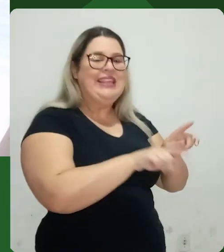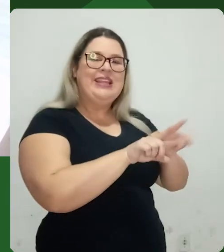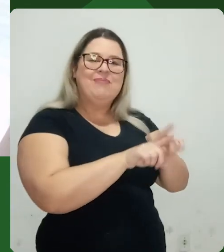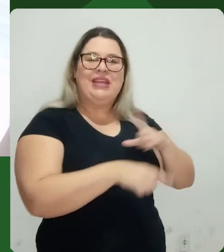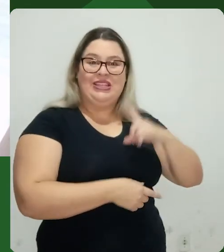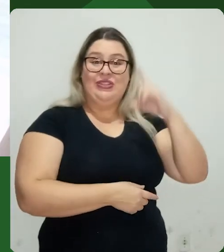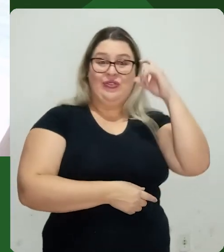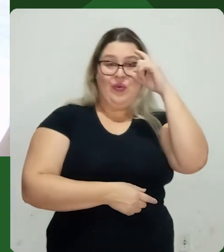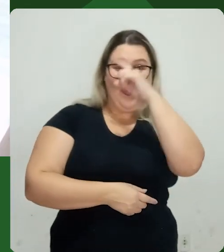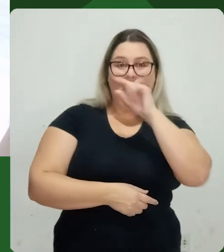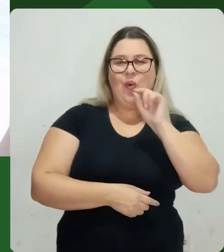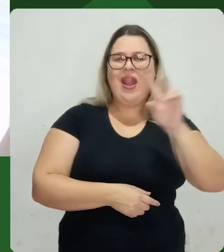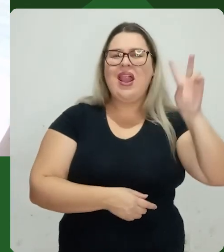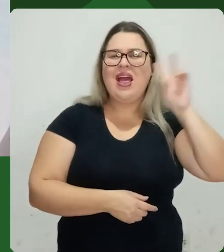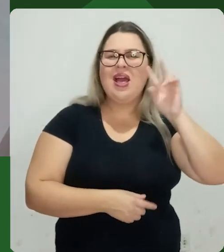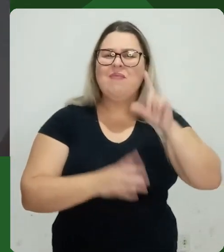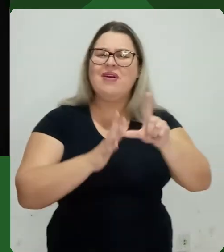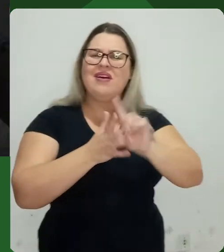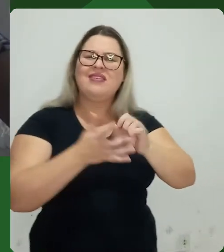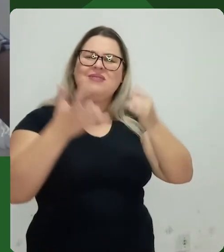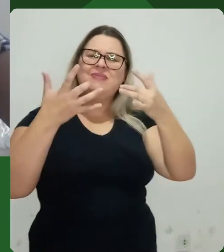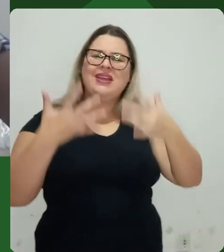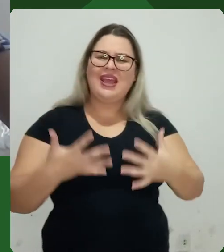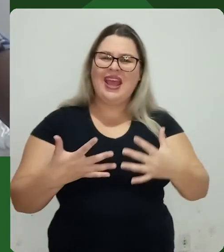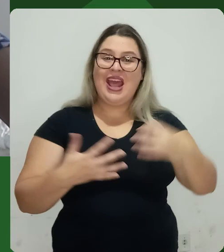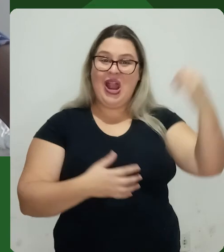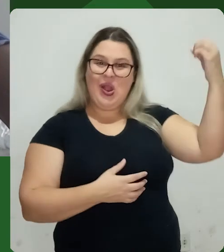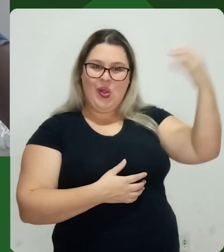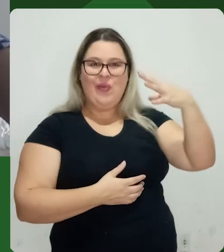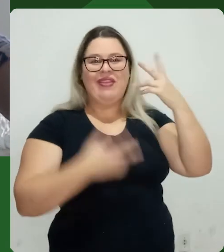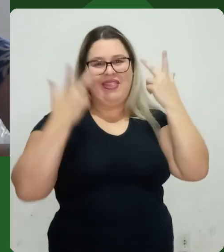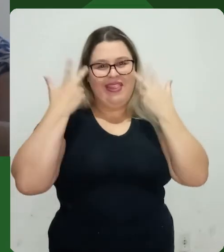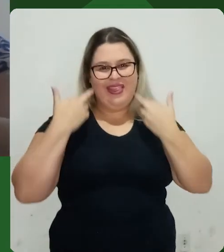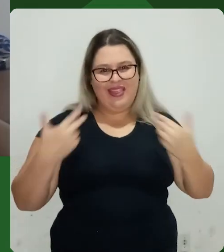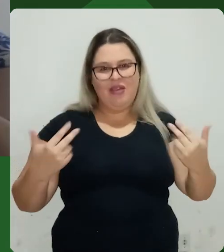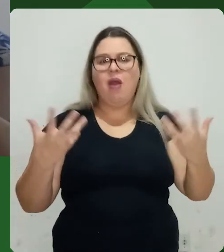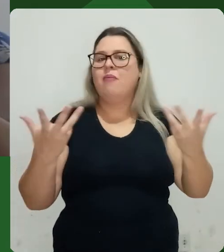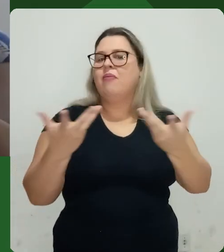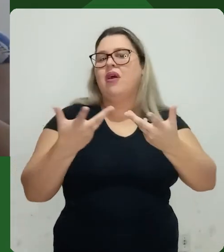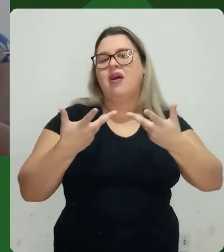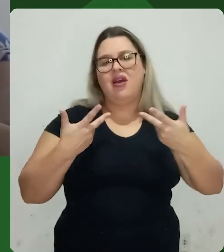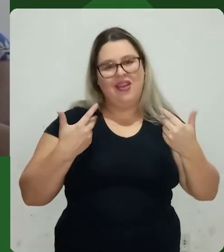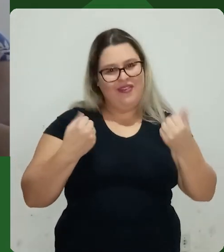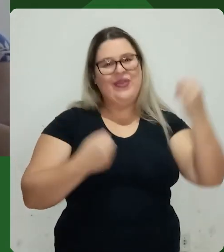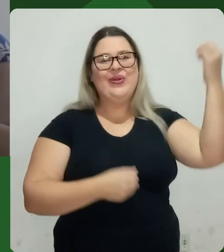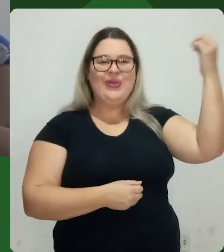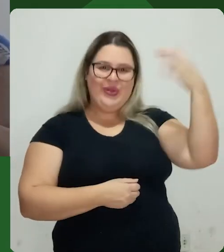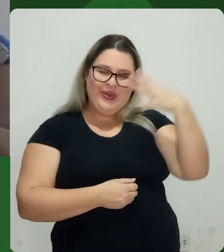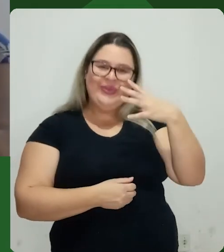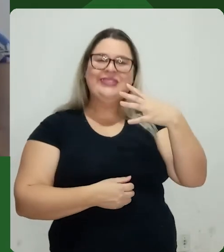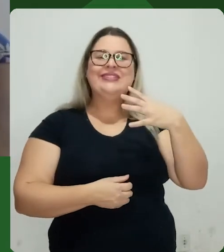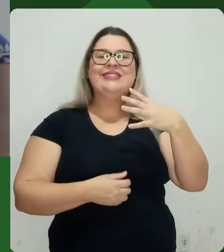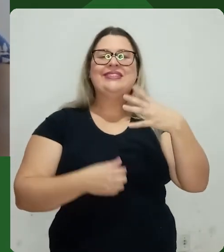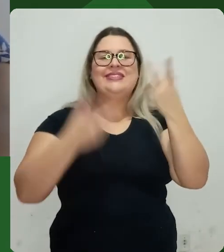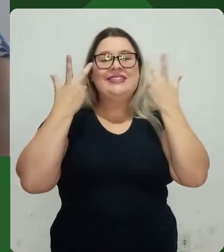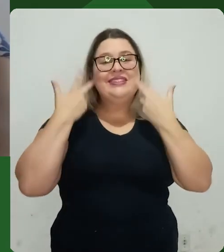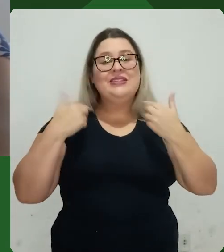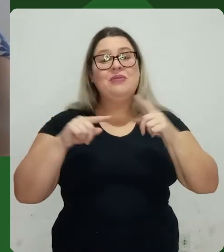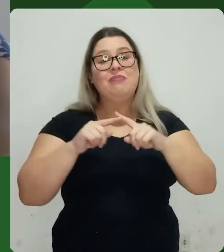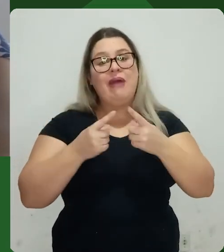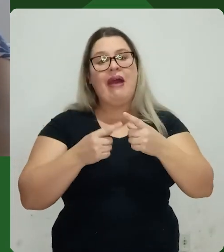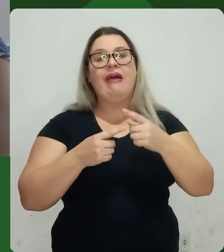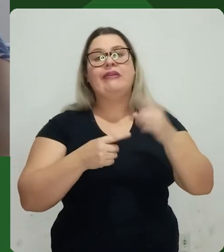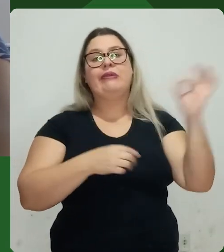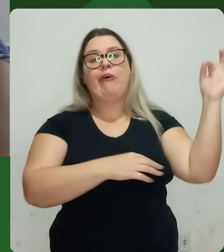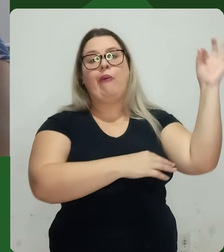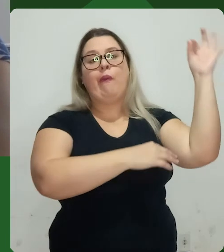fotografia. E outra dificuldade que eu acabei enfrentando, você lembra que eu falei que eu tava usando a iluminação natural? Maravilhosa iluminação